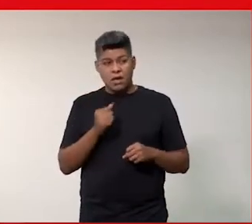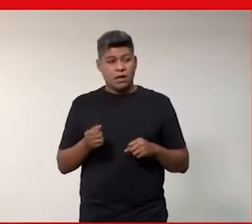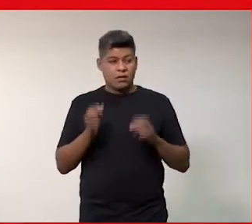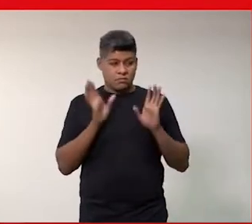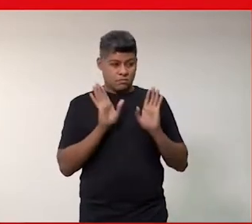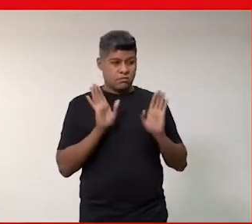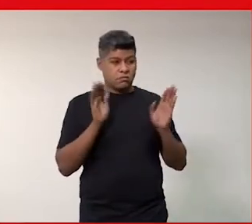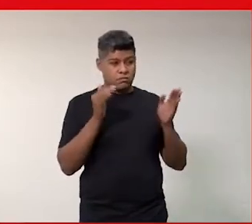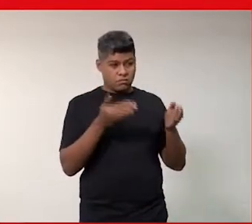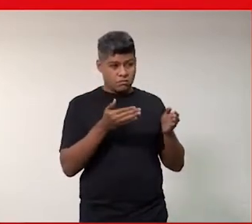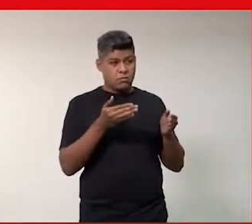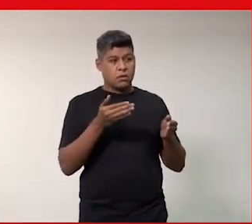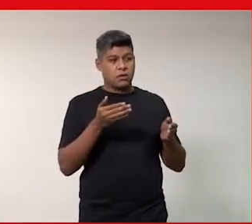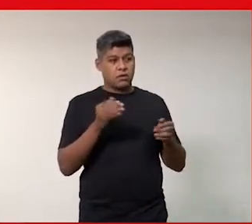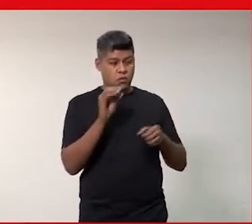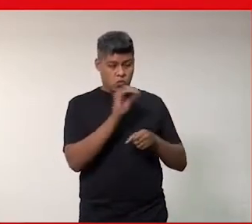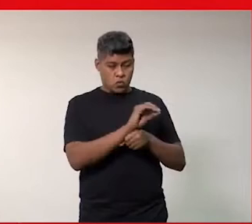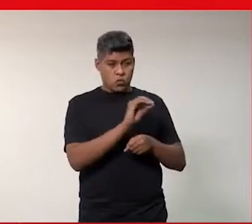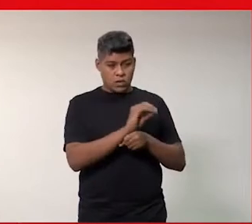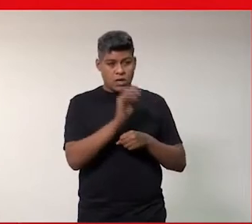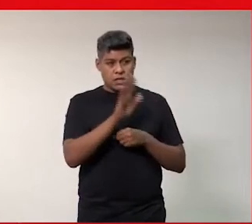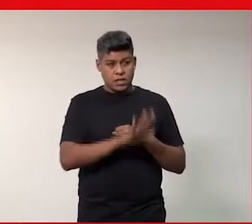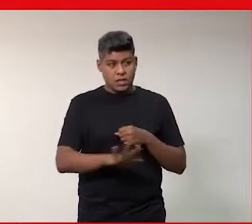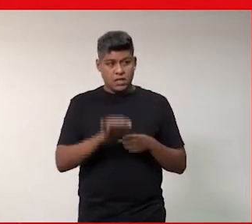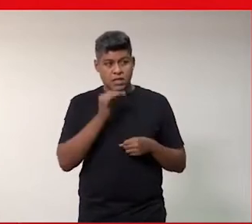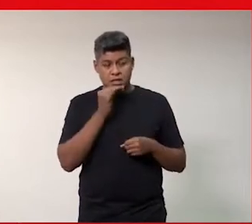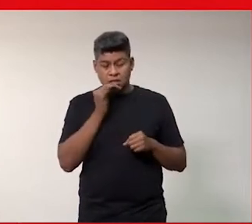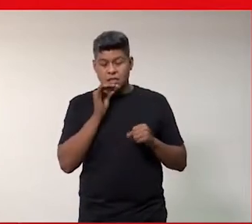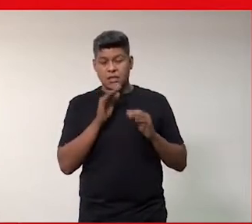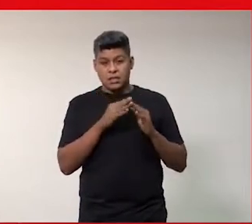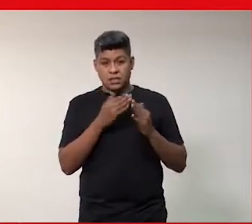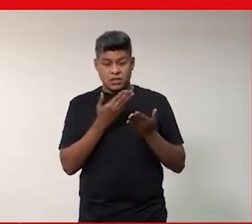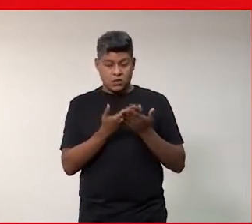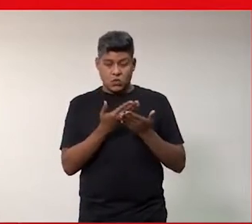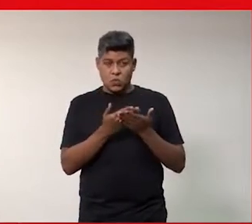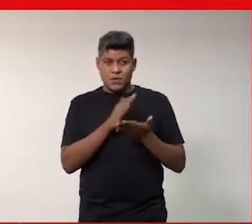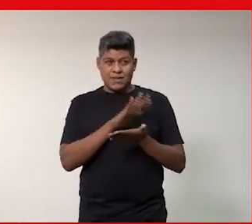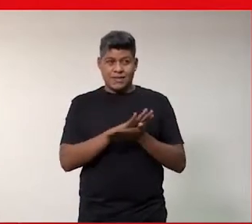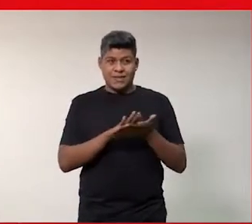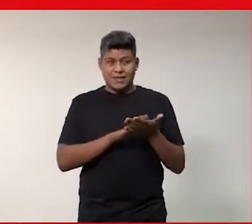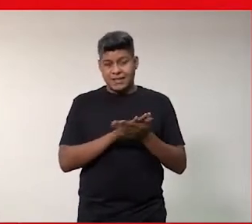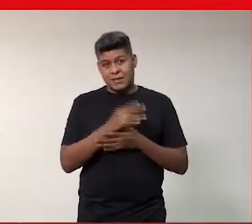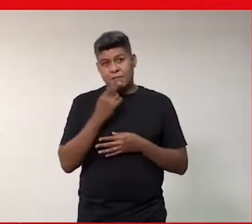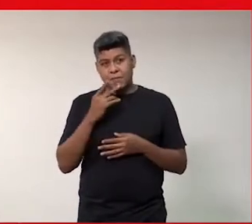para cuidar das crianças que estão sem escolhas, talvez de cães,